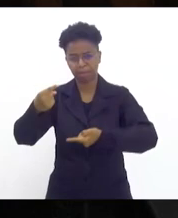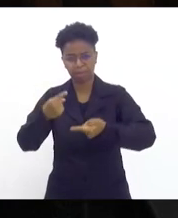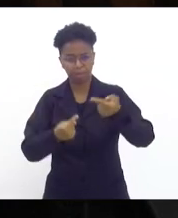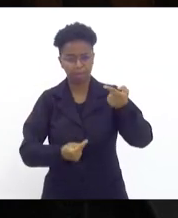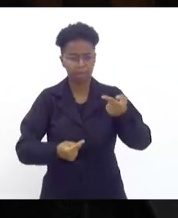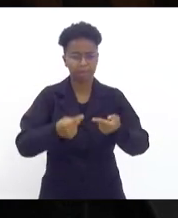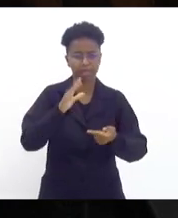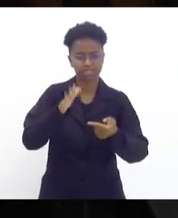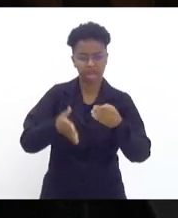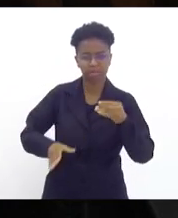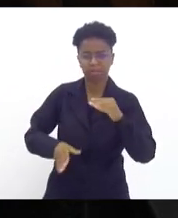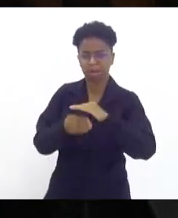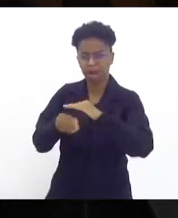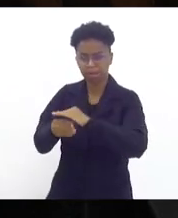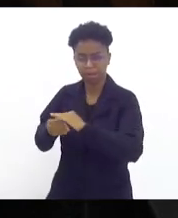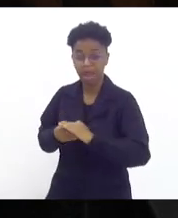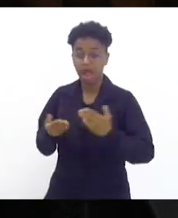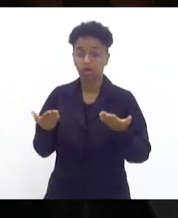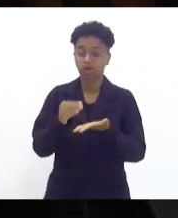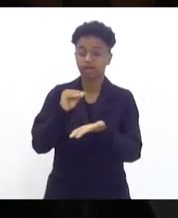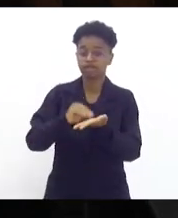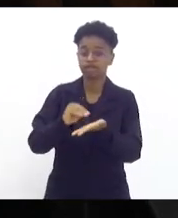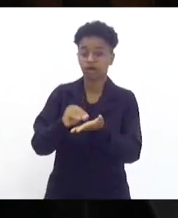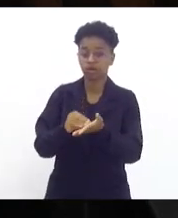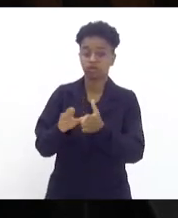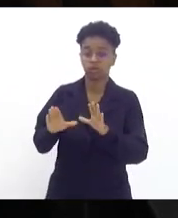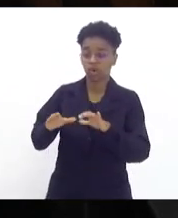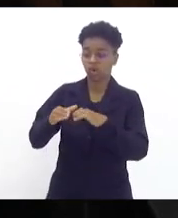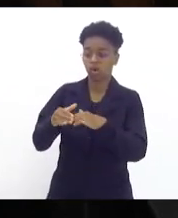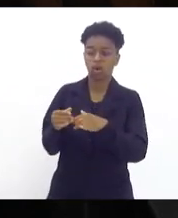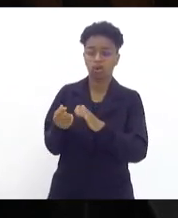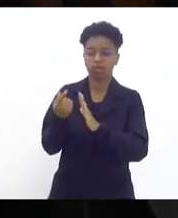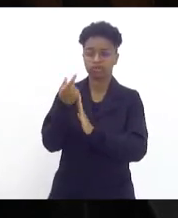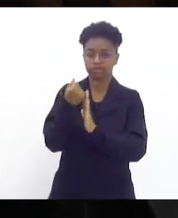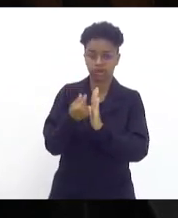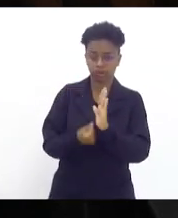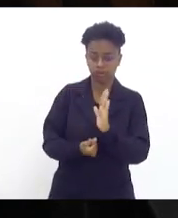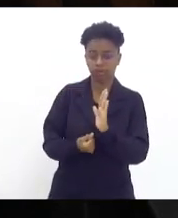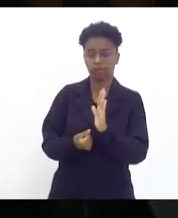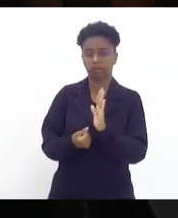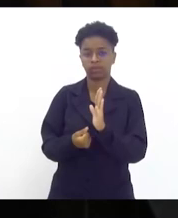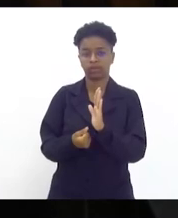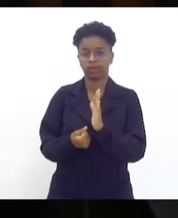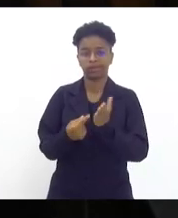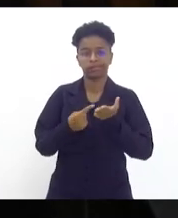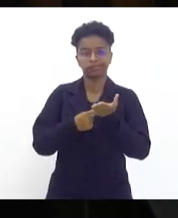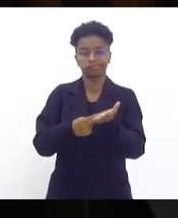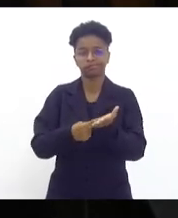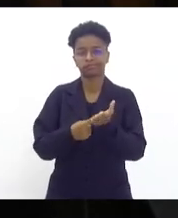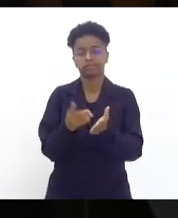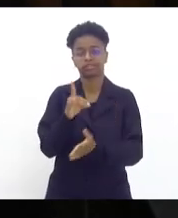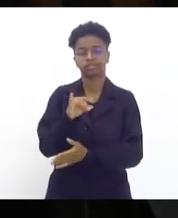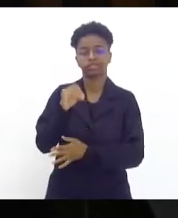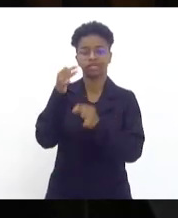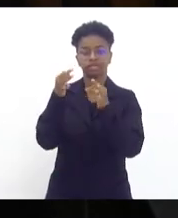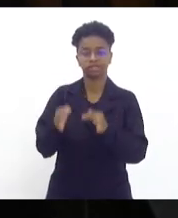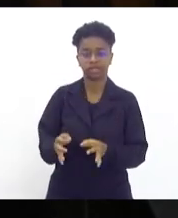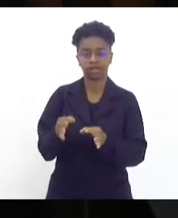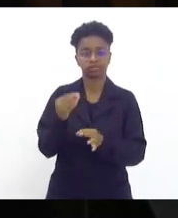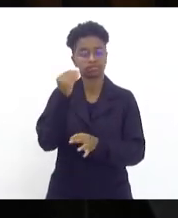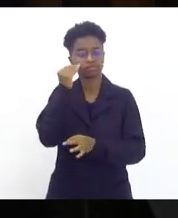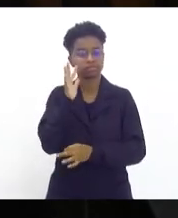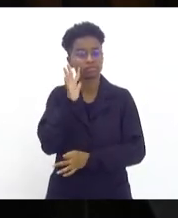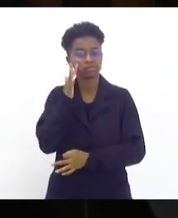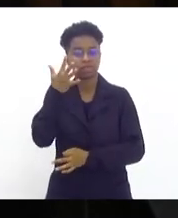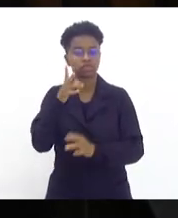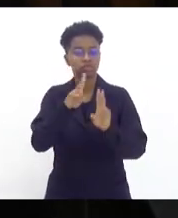já foi emendada, falta só a comissão de orçamento marcar a data para decidir